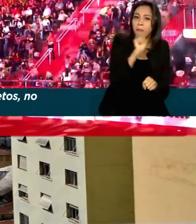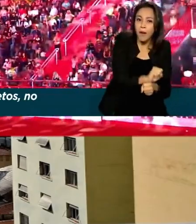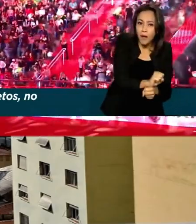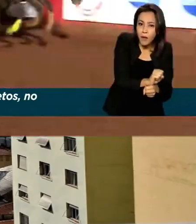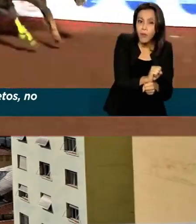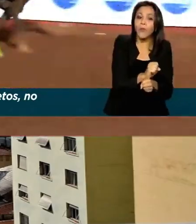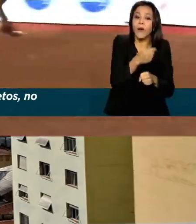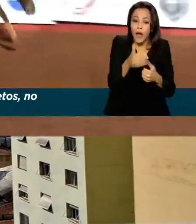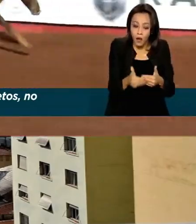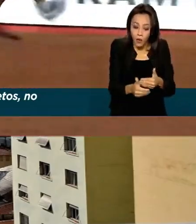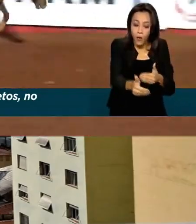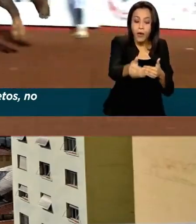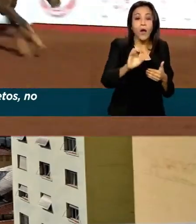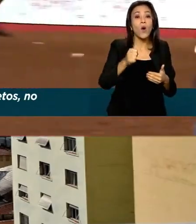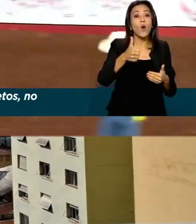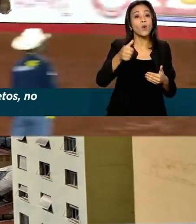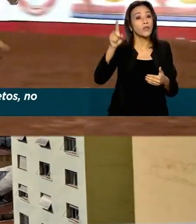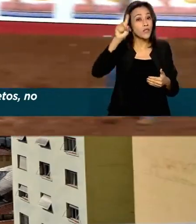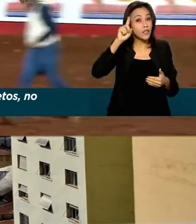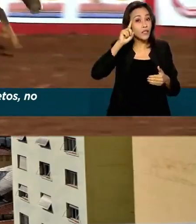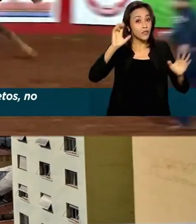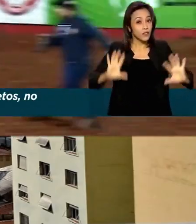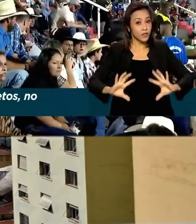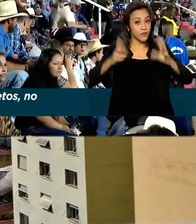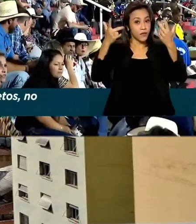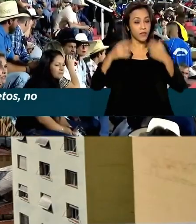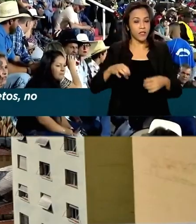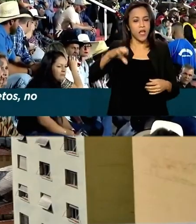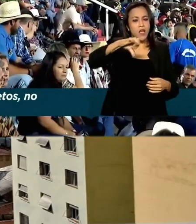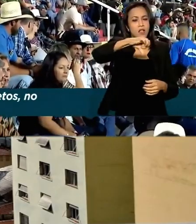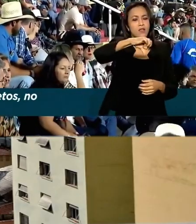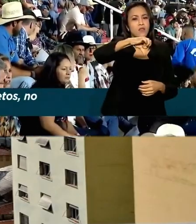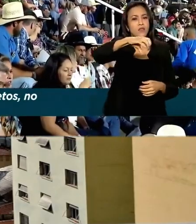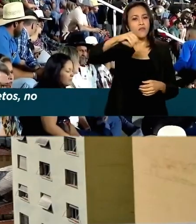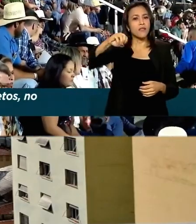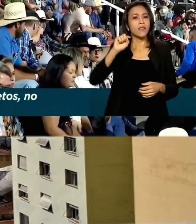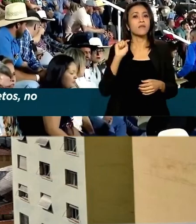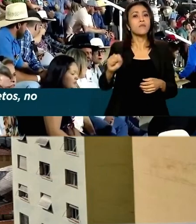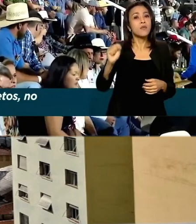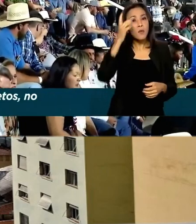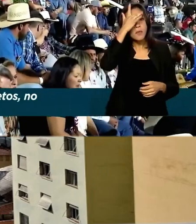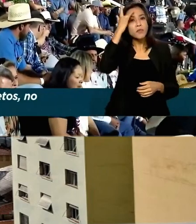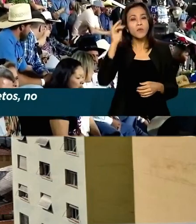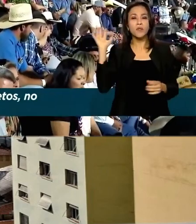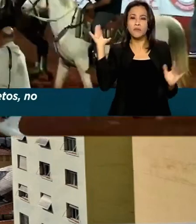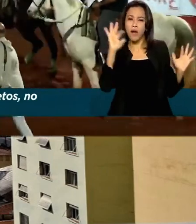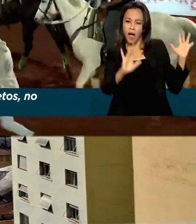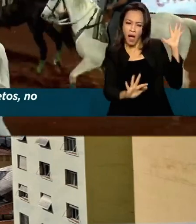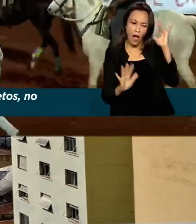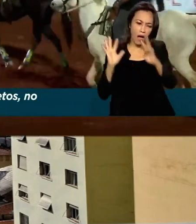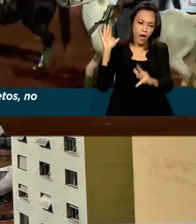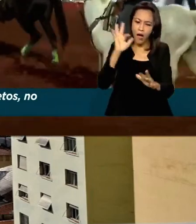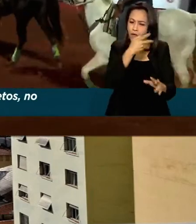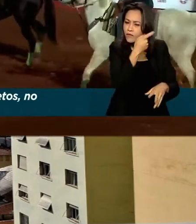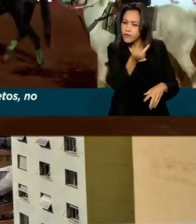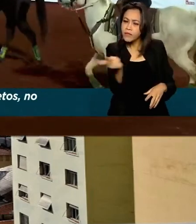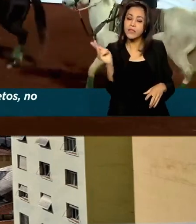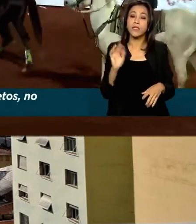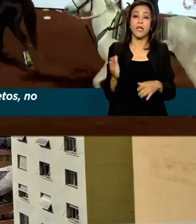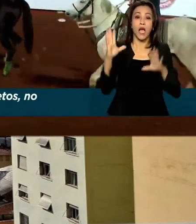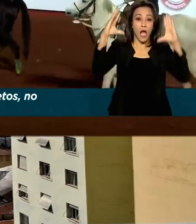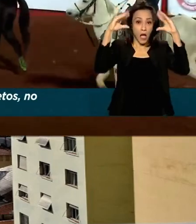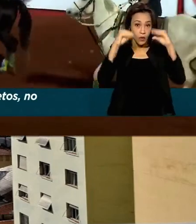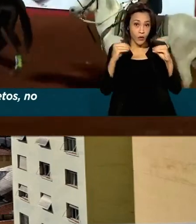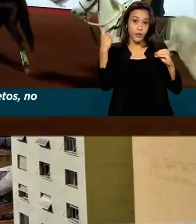Suspensa praticamente por dois anos, em função da pandemia da Covid-19, o evento voltou com mais de 100 shows sertanejos.